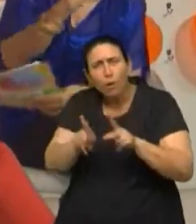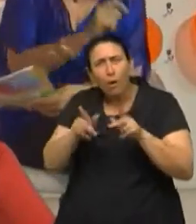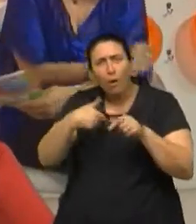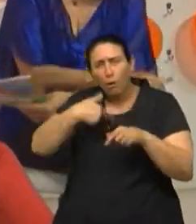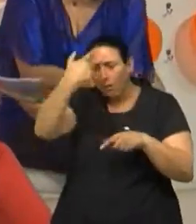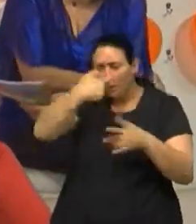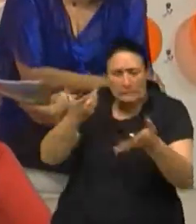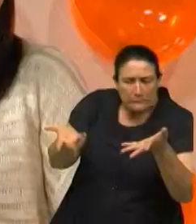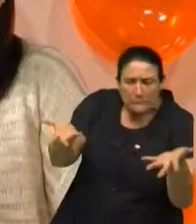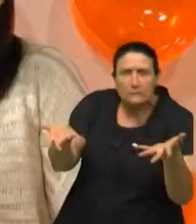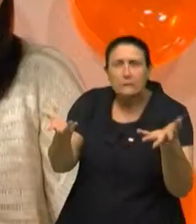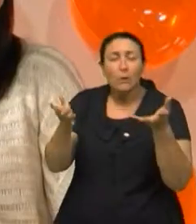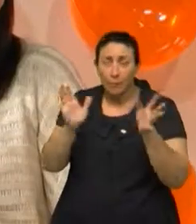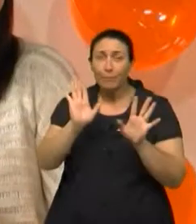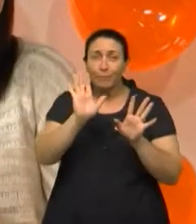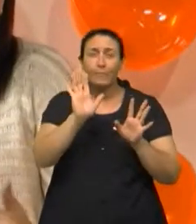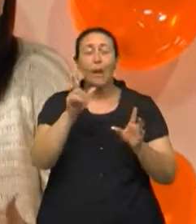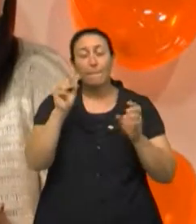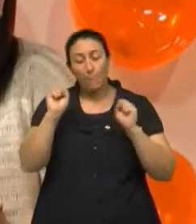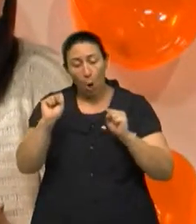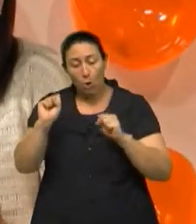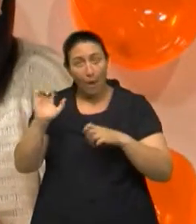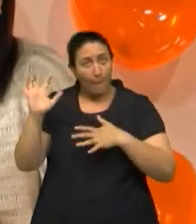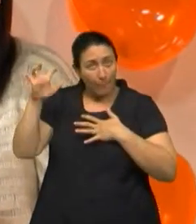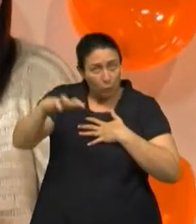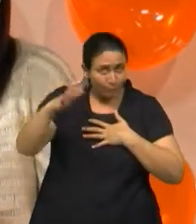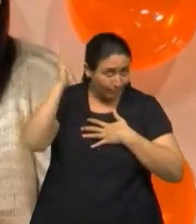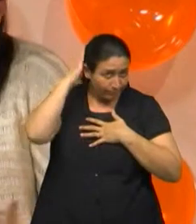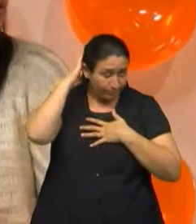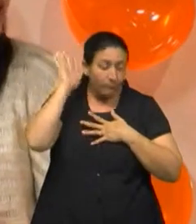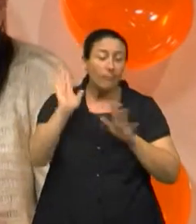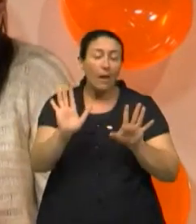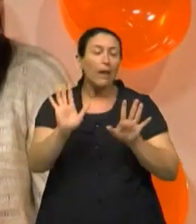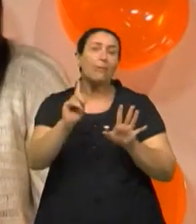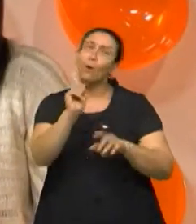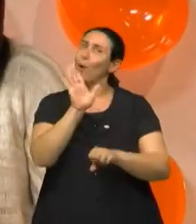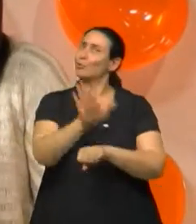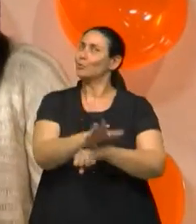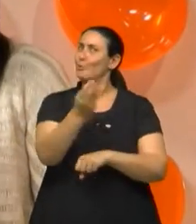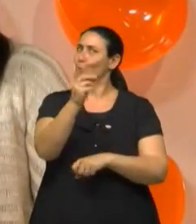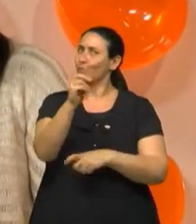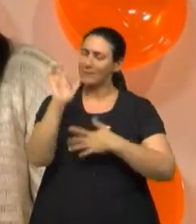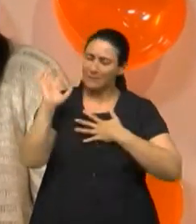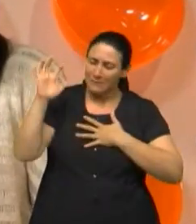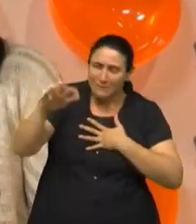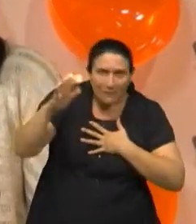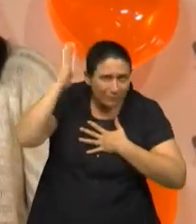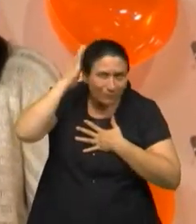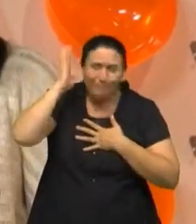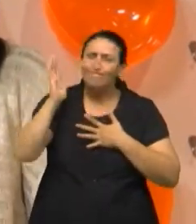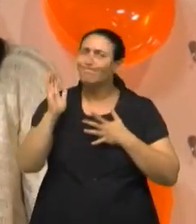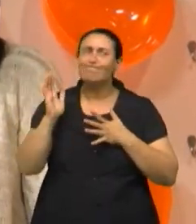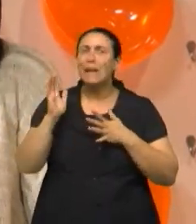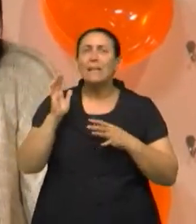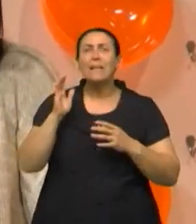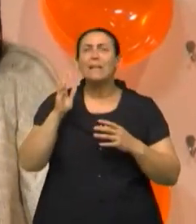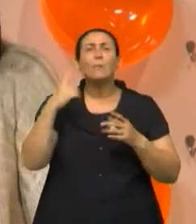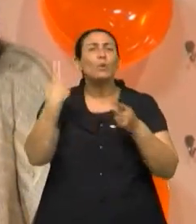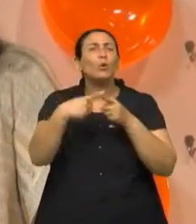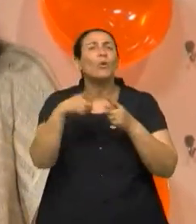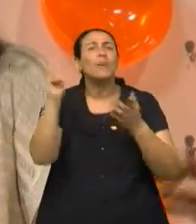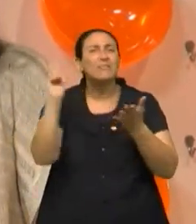funcionando aqui. É, o baixar a cabeça não ajuda muito. necessário. Porque quando a pessoa baixa a cabeça, ela